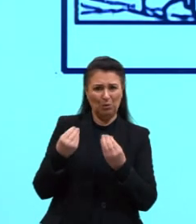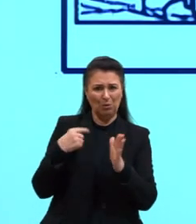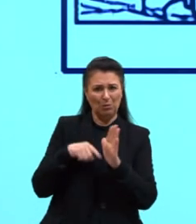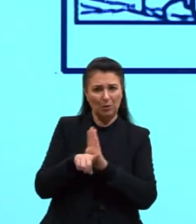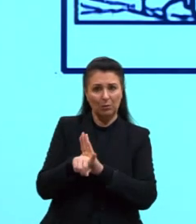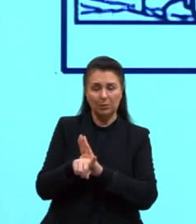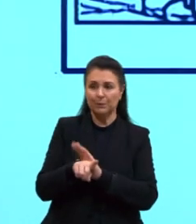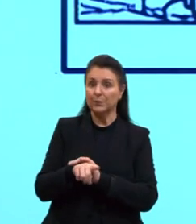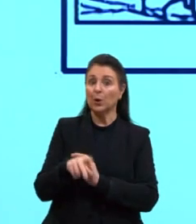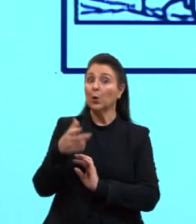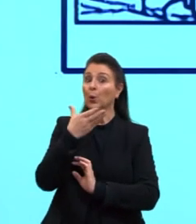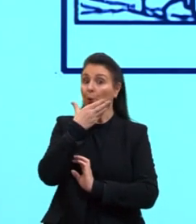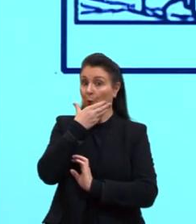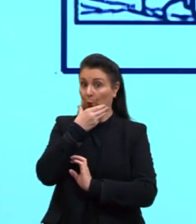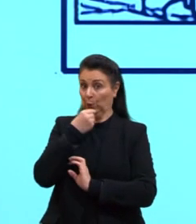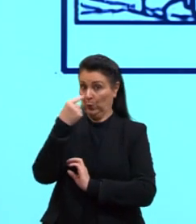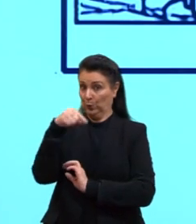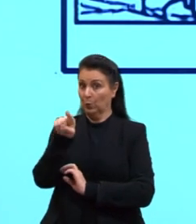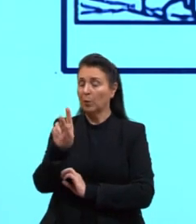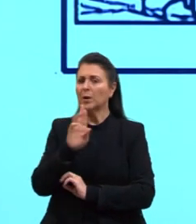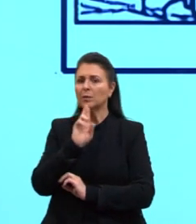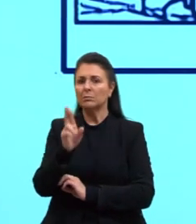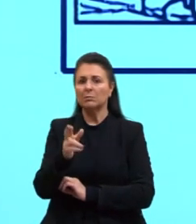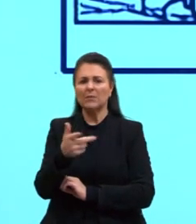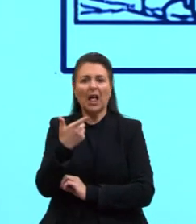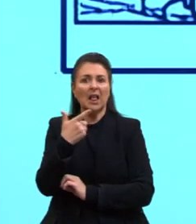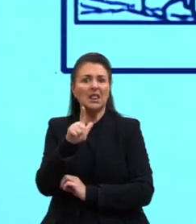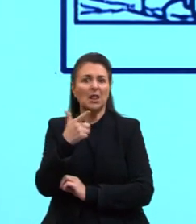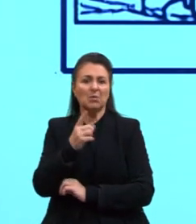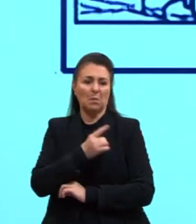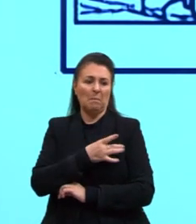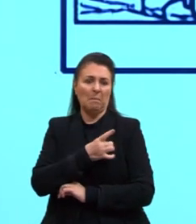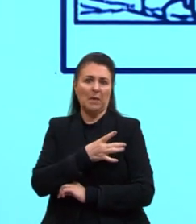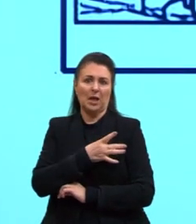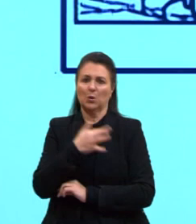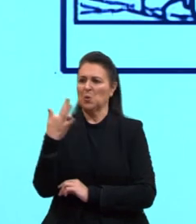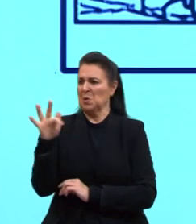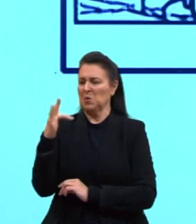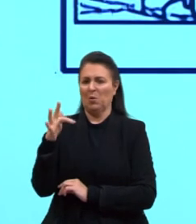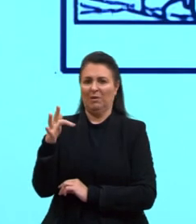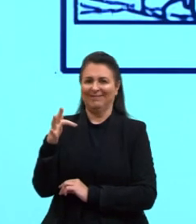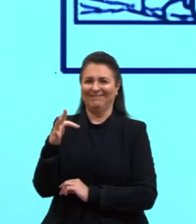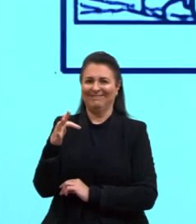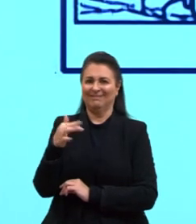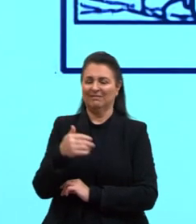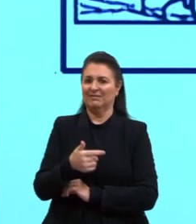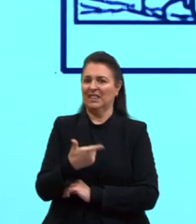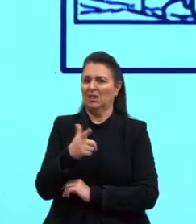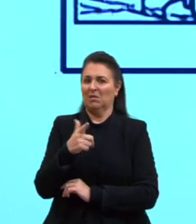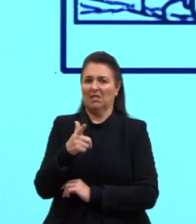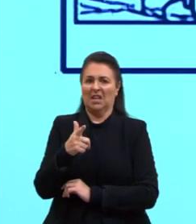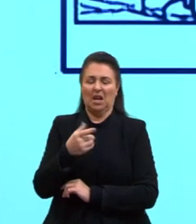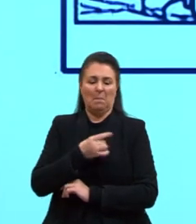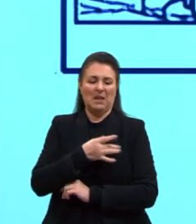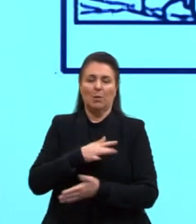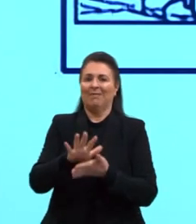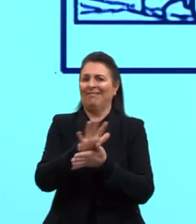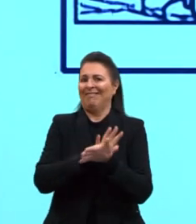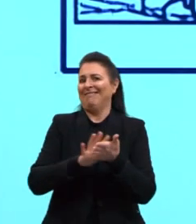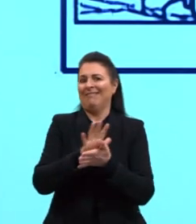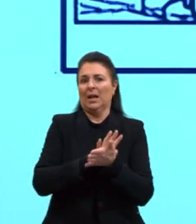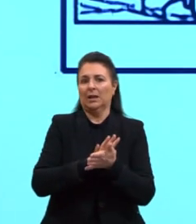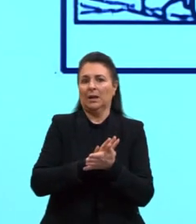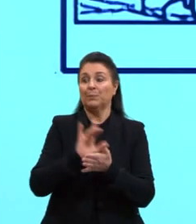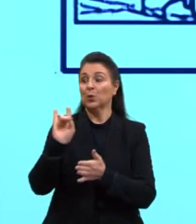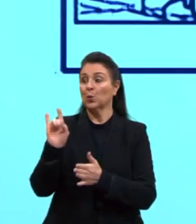O segundo rapaz responde, não tenho medo da dor. Não tenho medo de nada. E lá